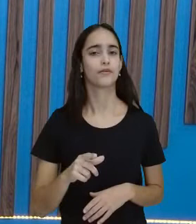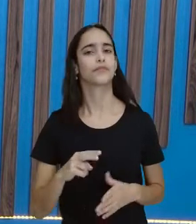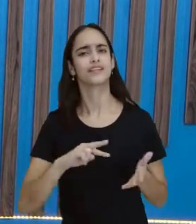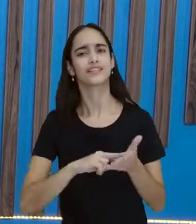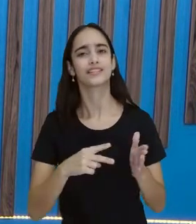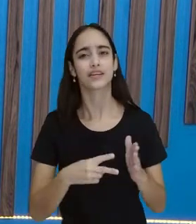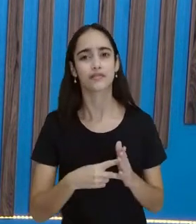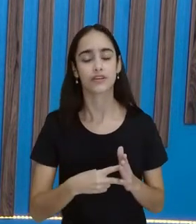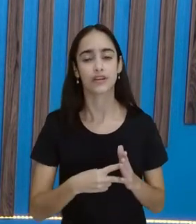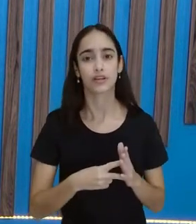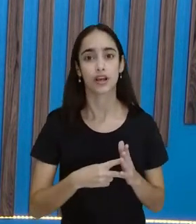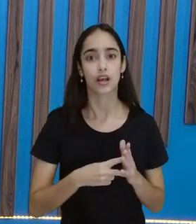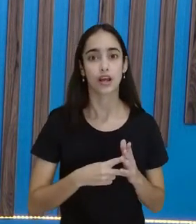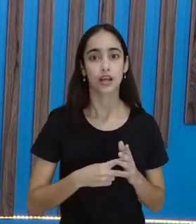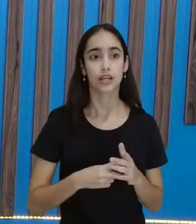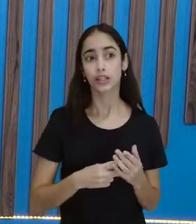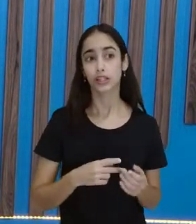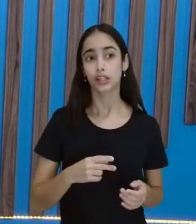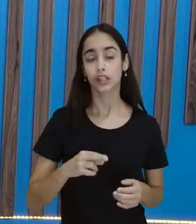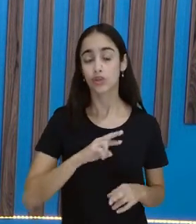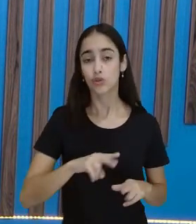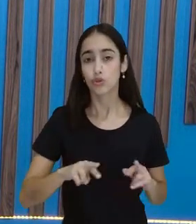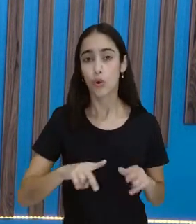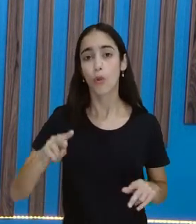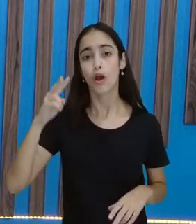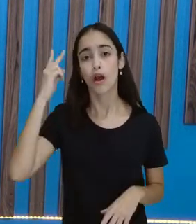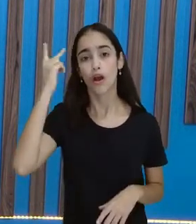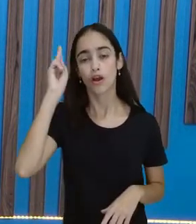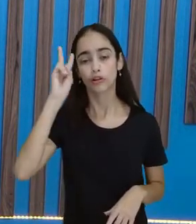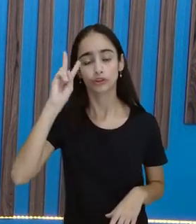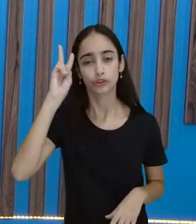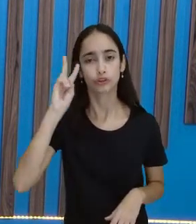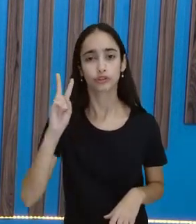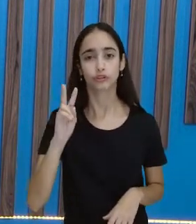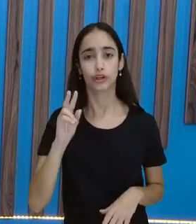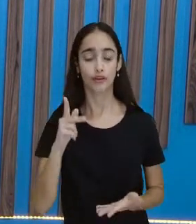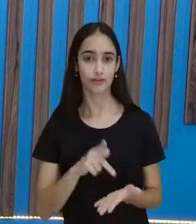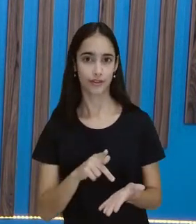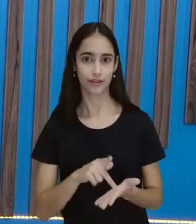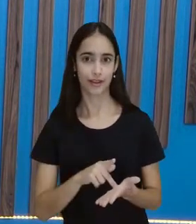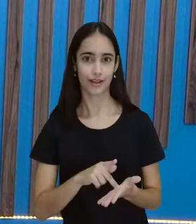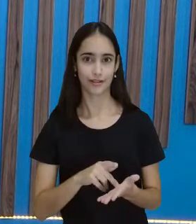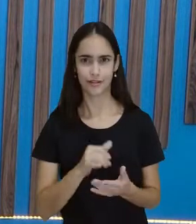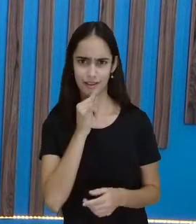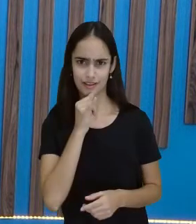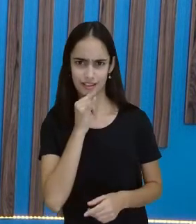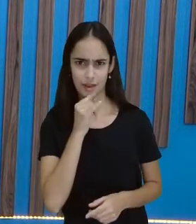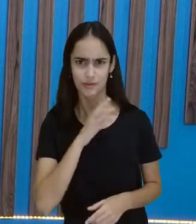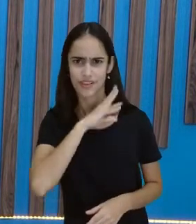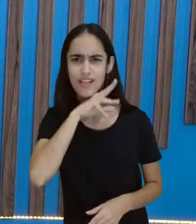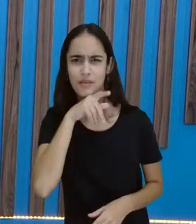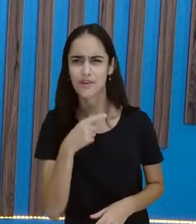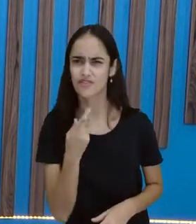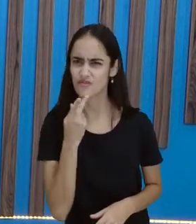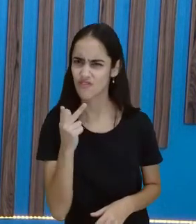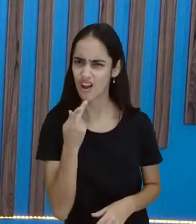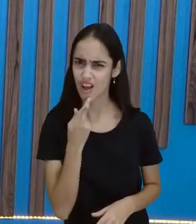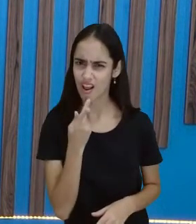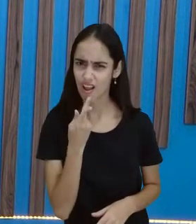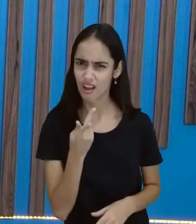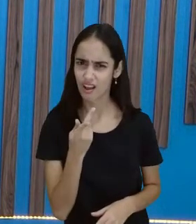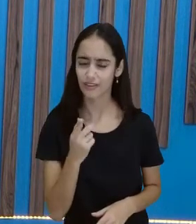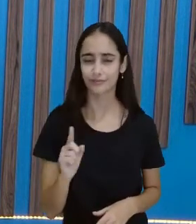os animais falam como seres humanos? Não. Mas nas fábulas, eles falam, eles agem como